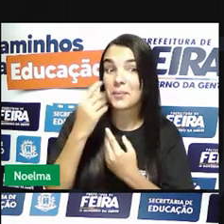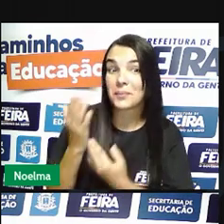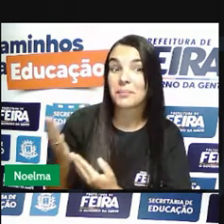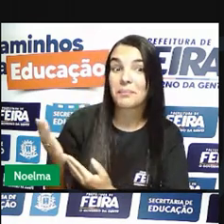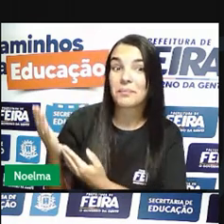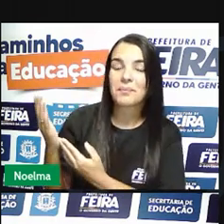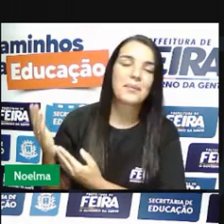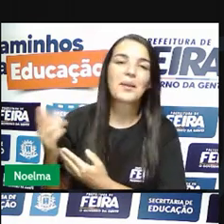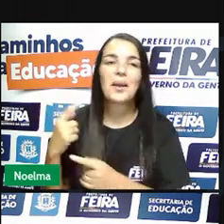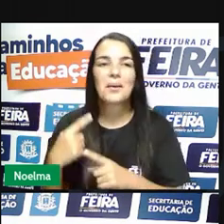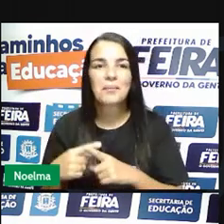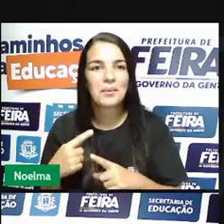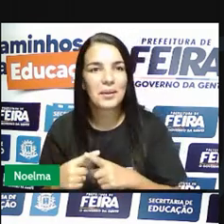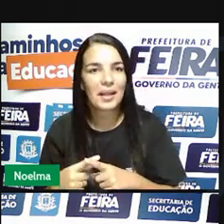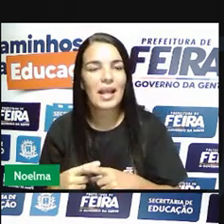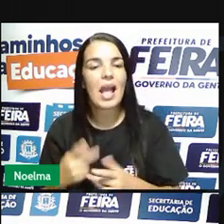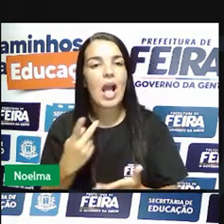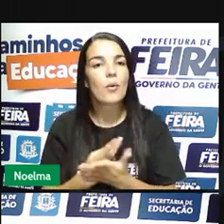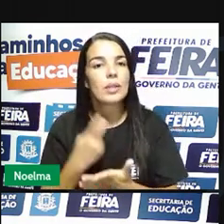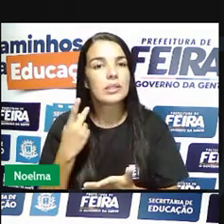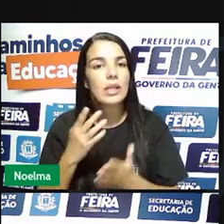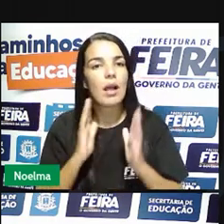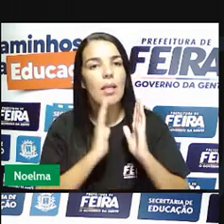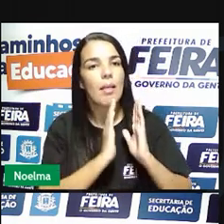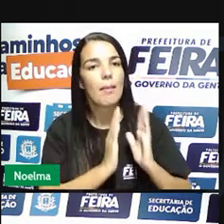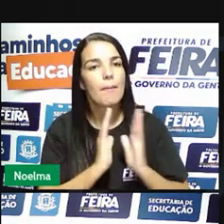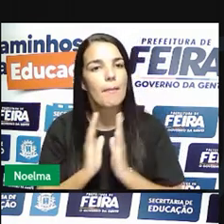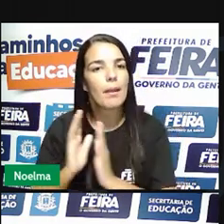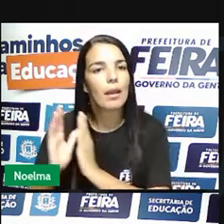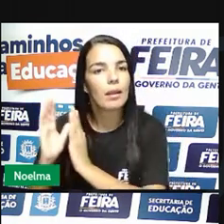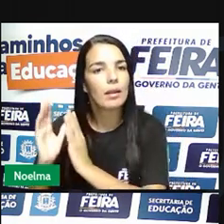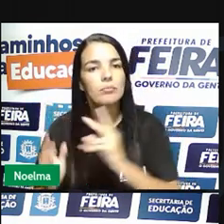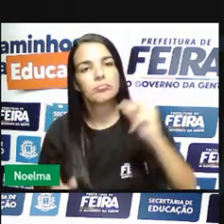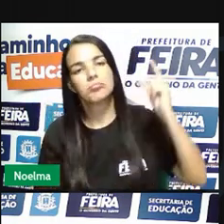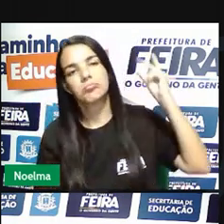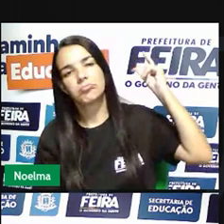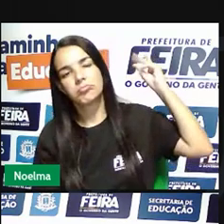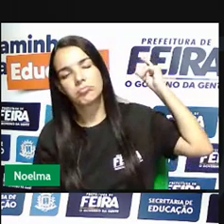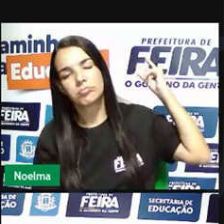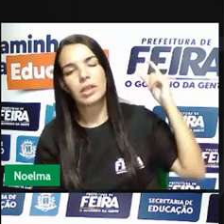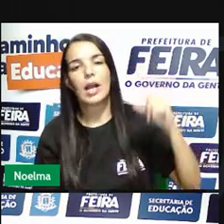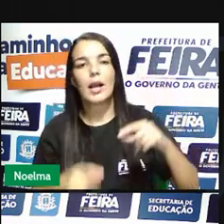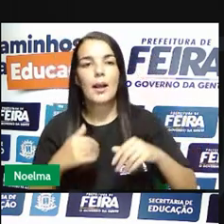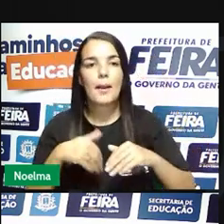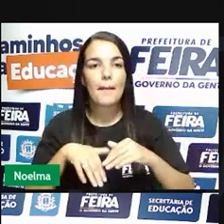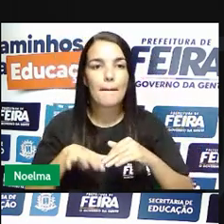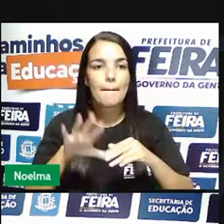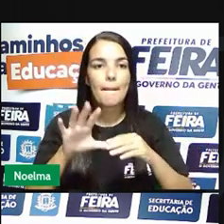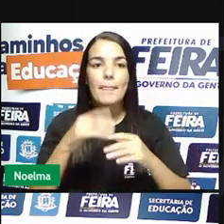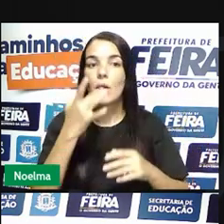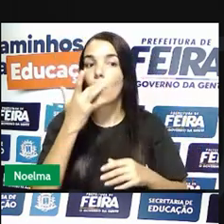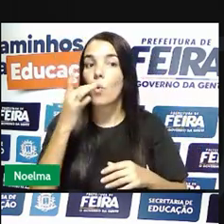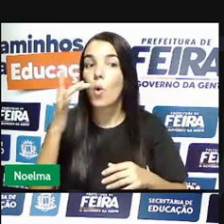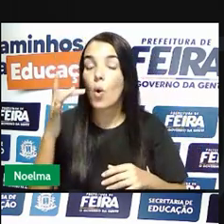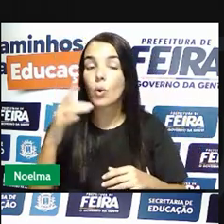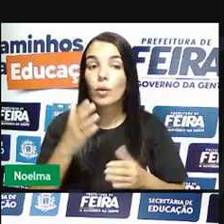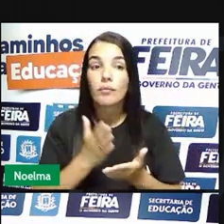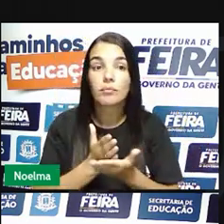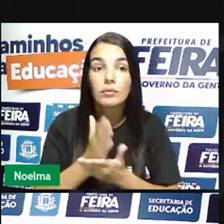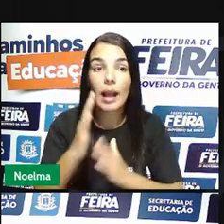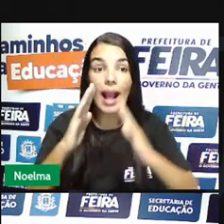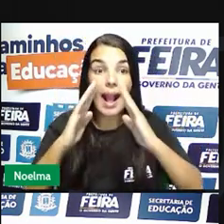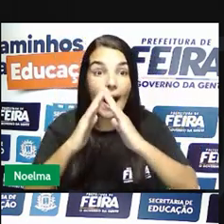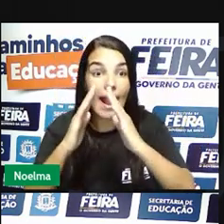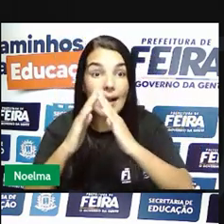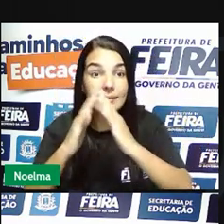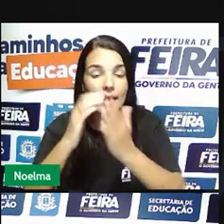como o ouro tinha que ir para as casas de função, né? Onde ali era retirado o quinto e tal, os impostos sobre aquele